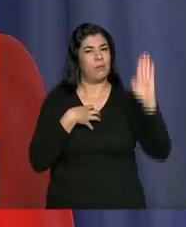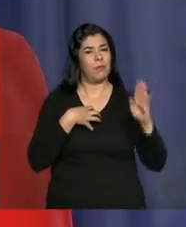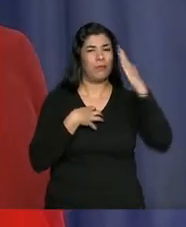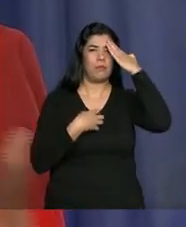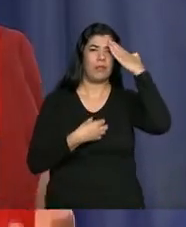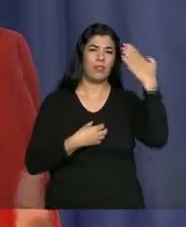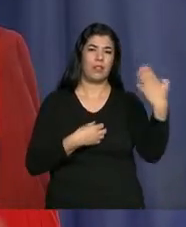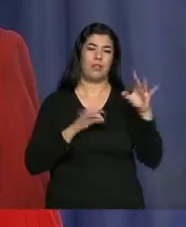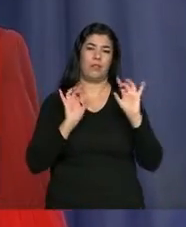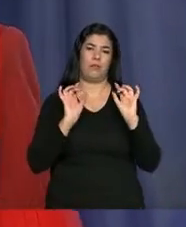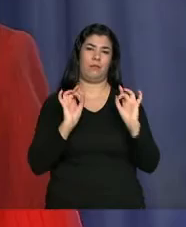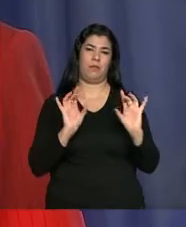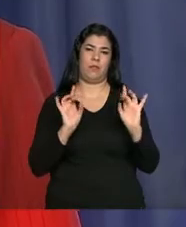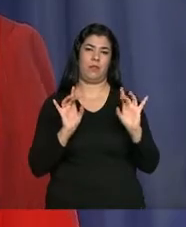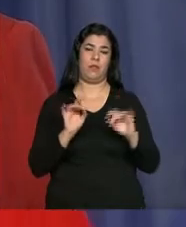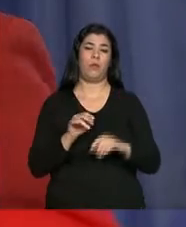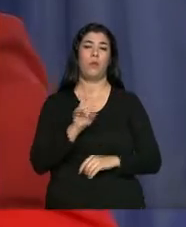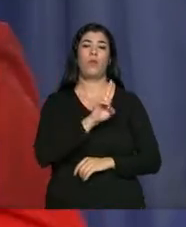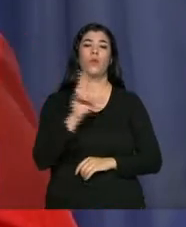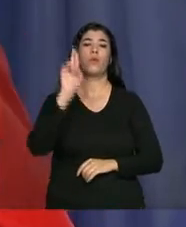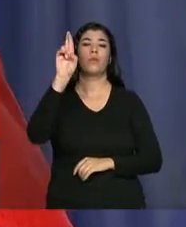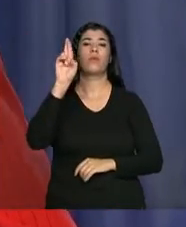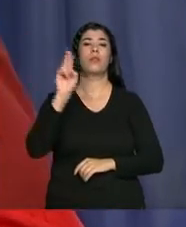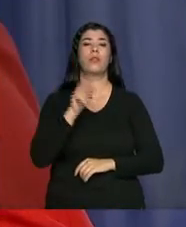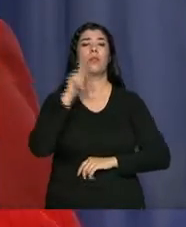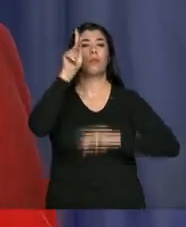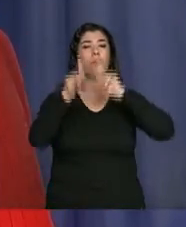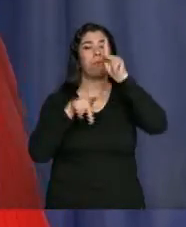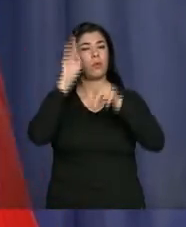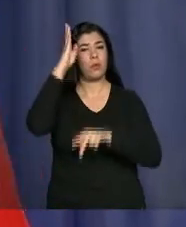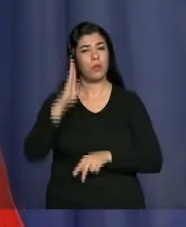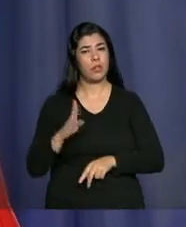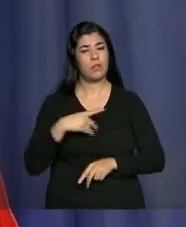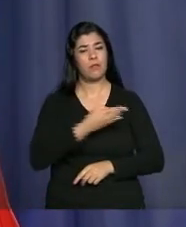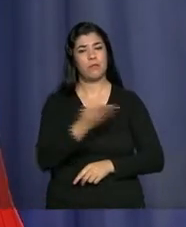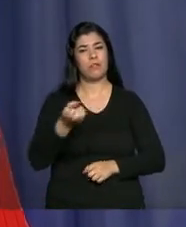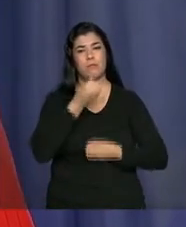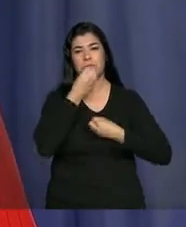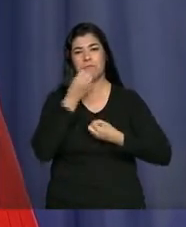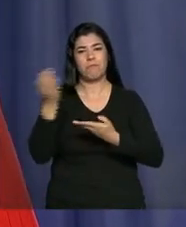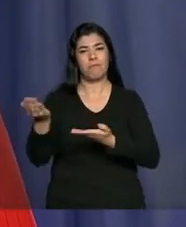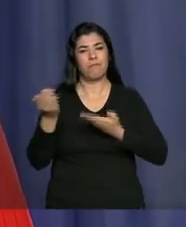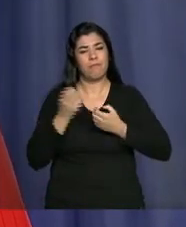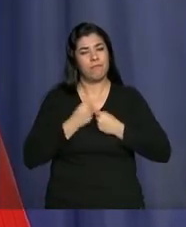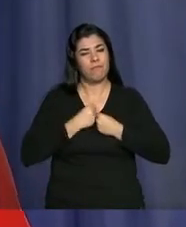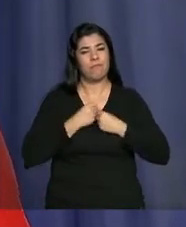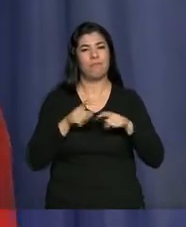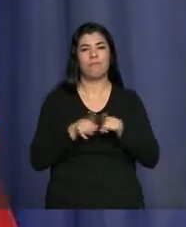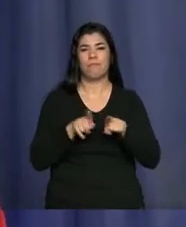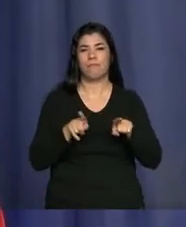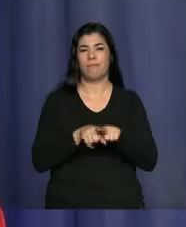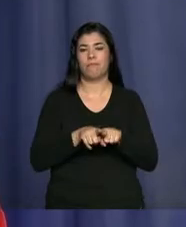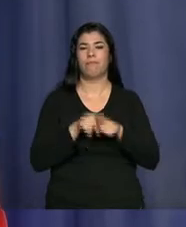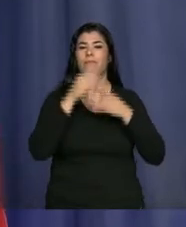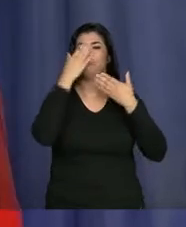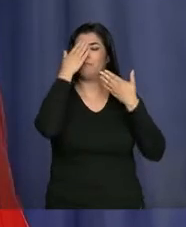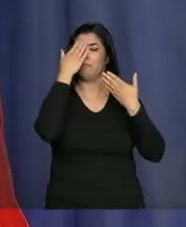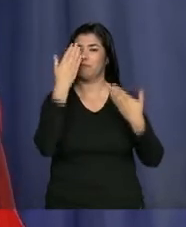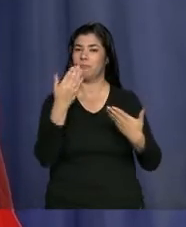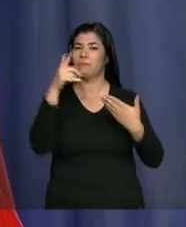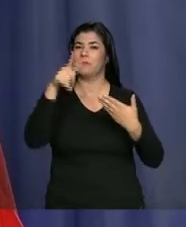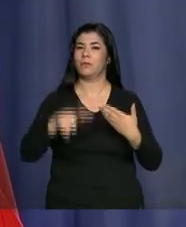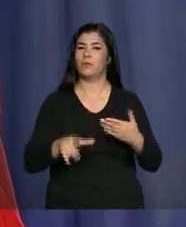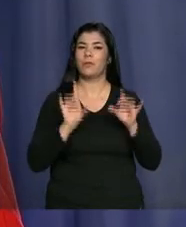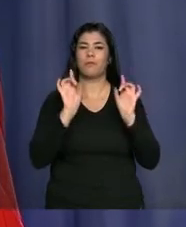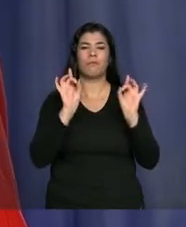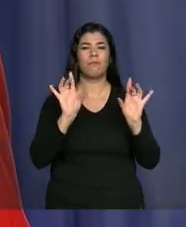agradeço, em nome do povo brasileiro, essa imensa gentileza. Quero dizer também que agradeço a acolhida muito